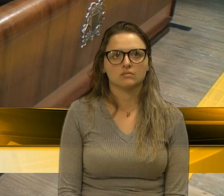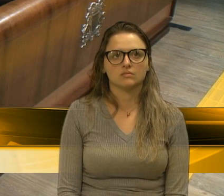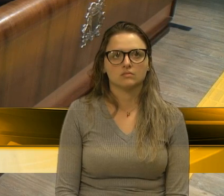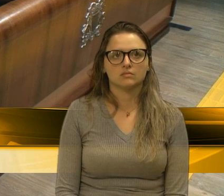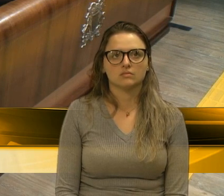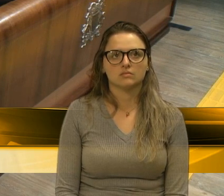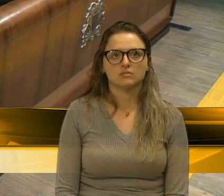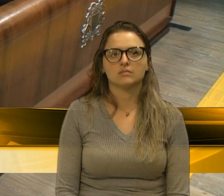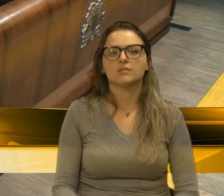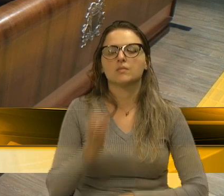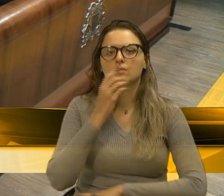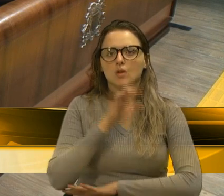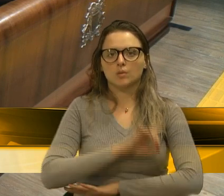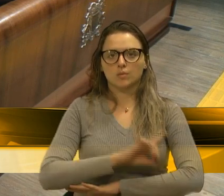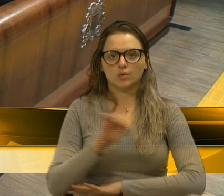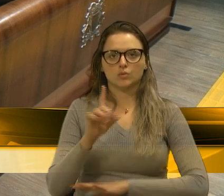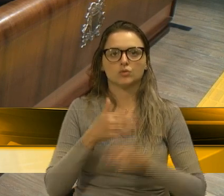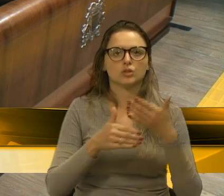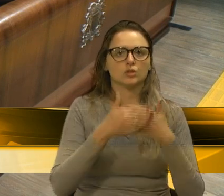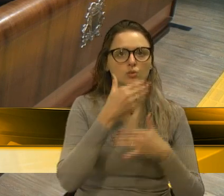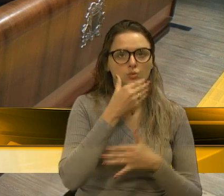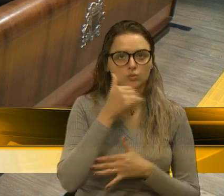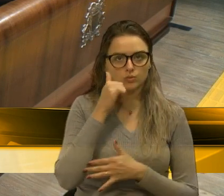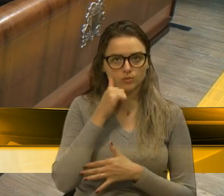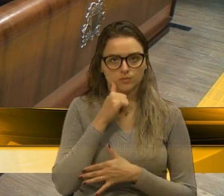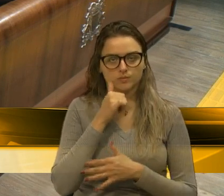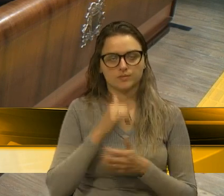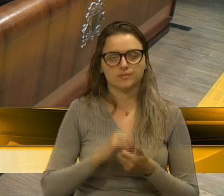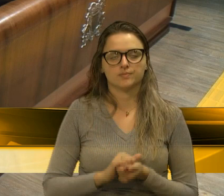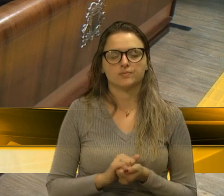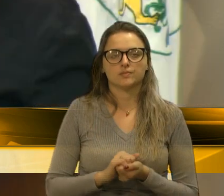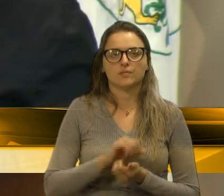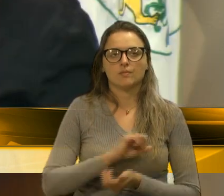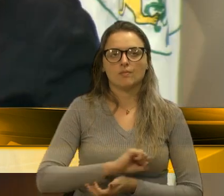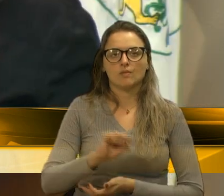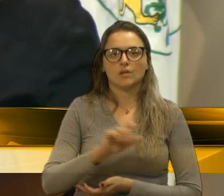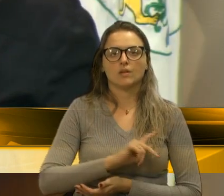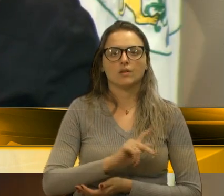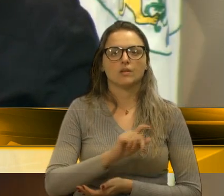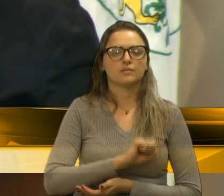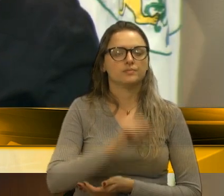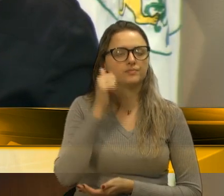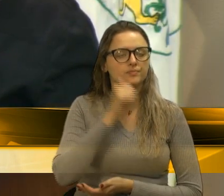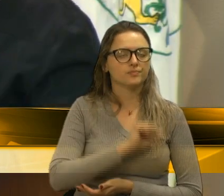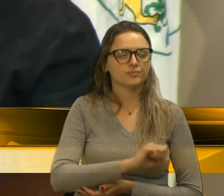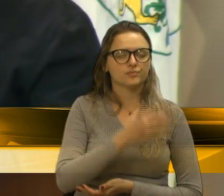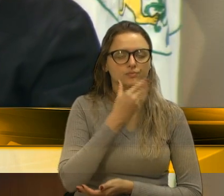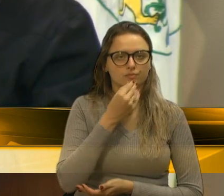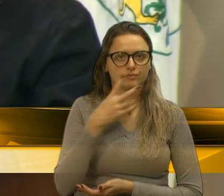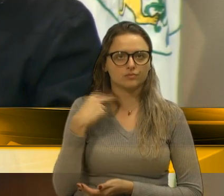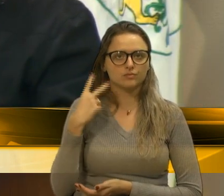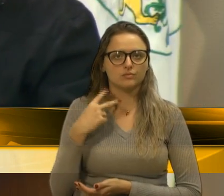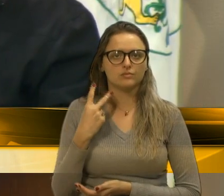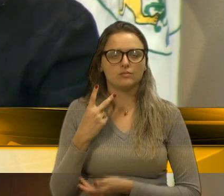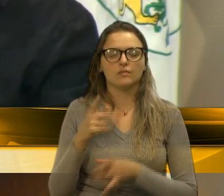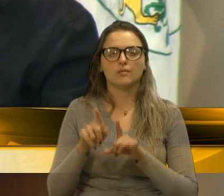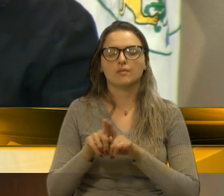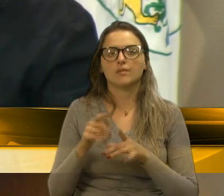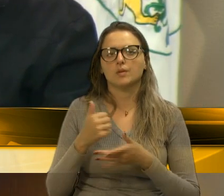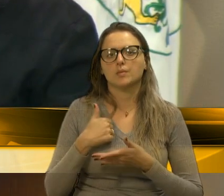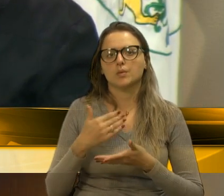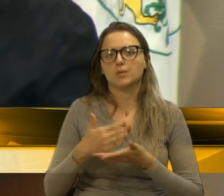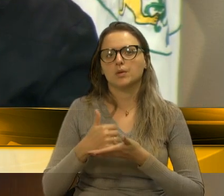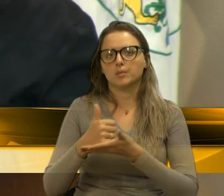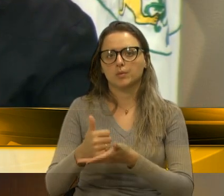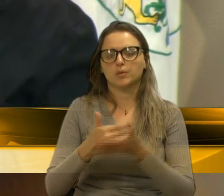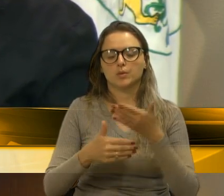Bom dia a todos e a todas, senhor presidente, senhores vereadores, minha solidariedade aqui a todos